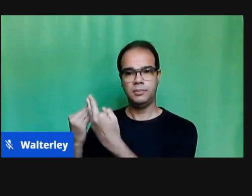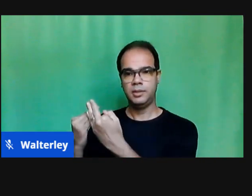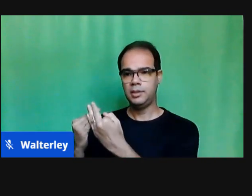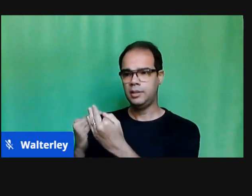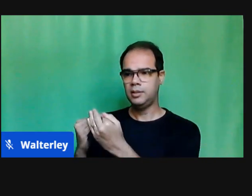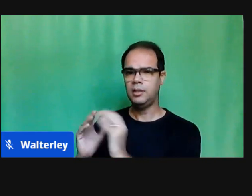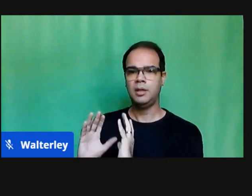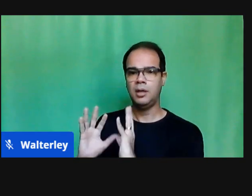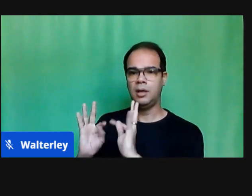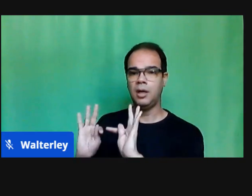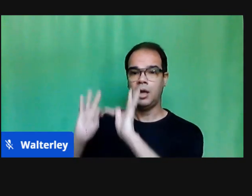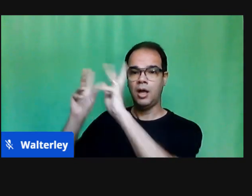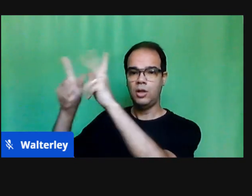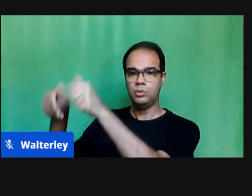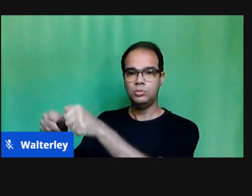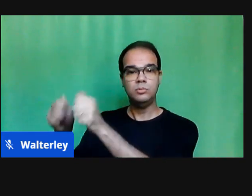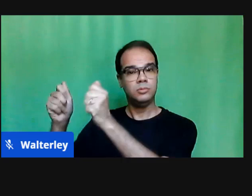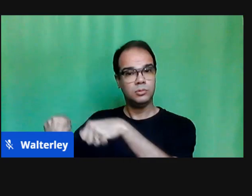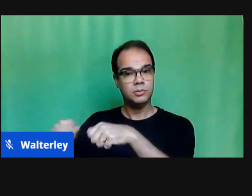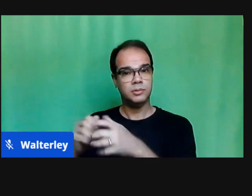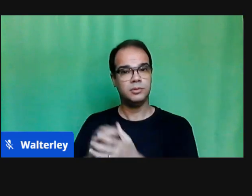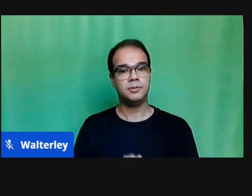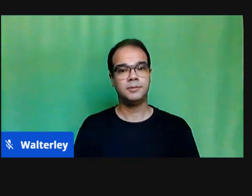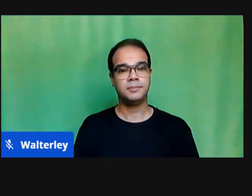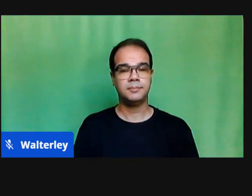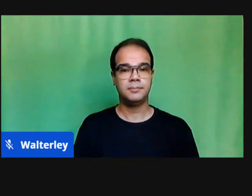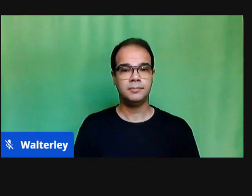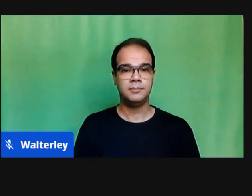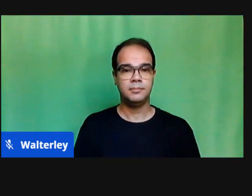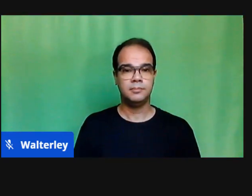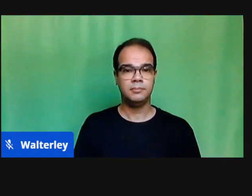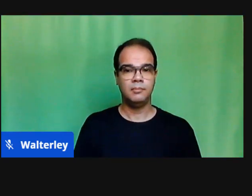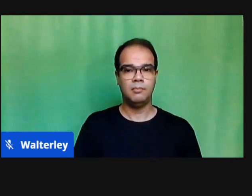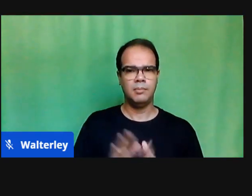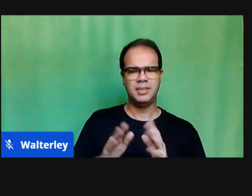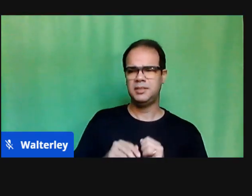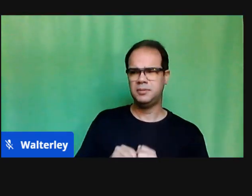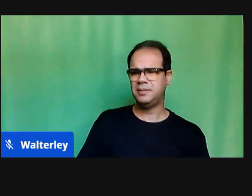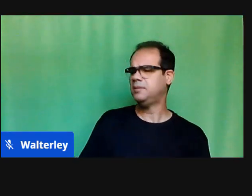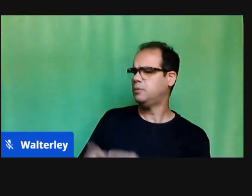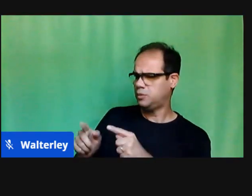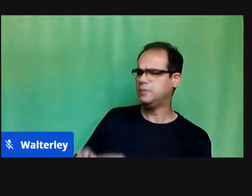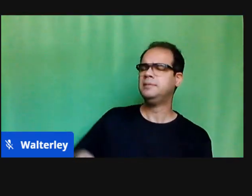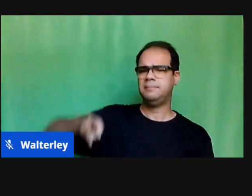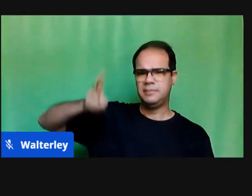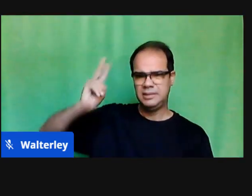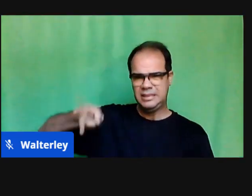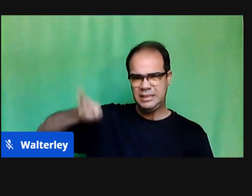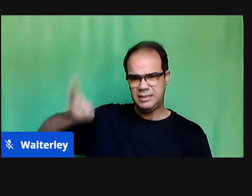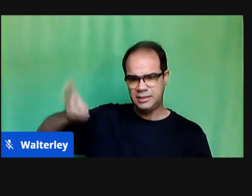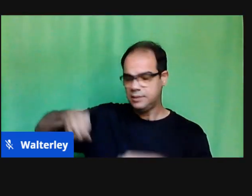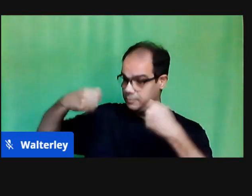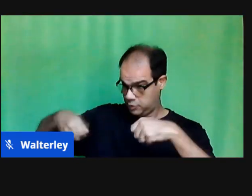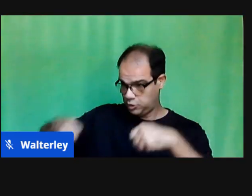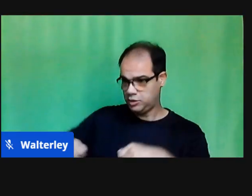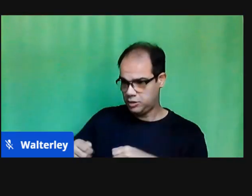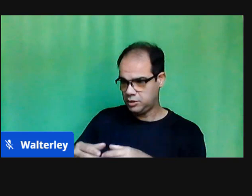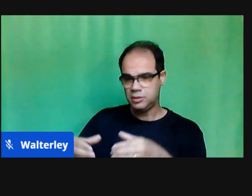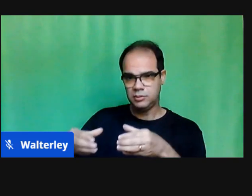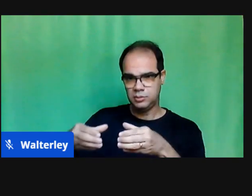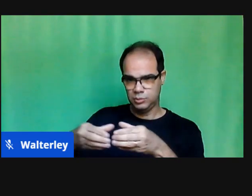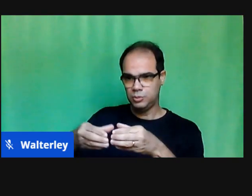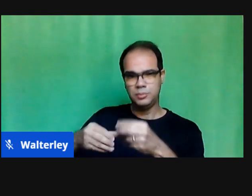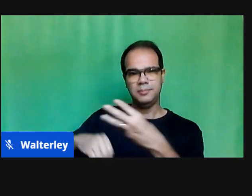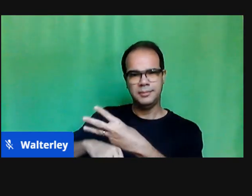exigimos das nossas crianças e das nossas famílias participação simultânea, levando em consideração o